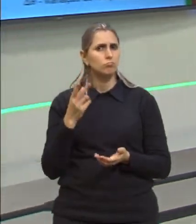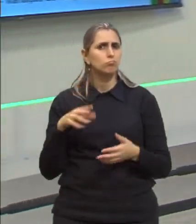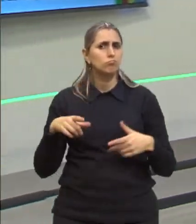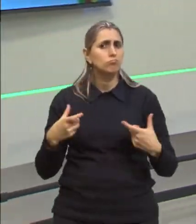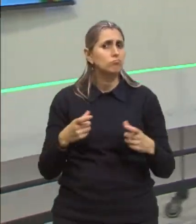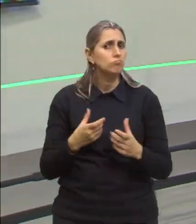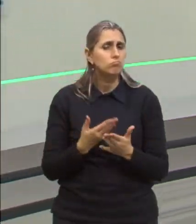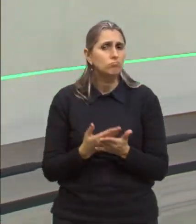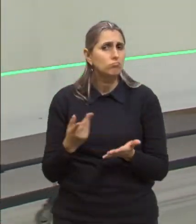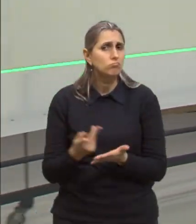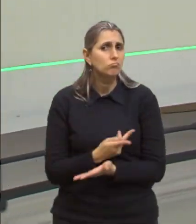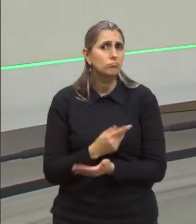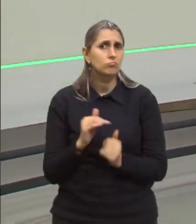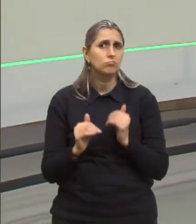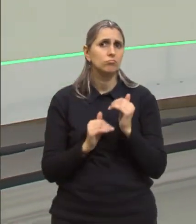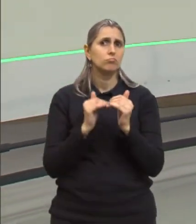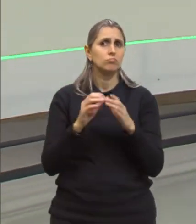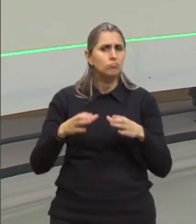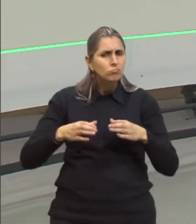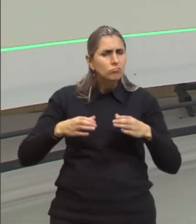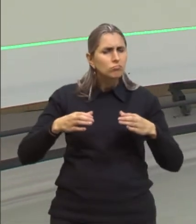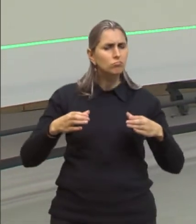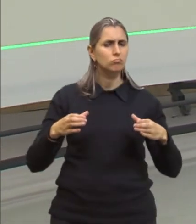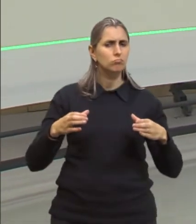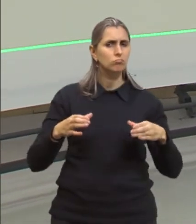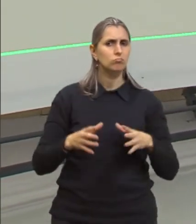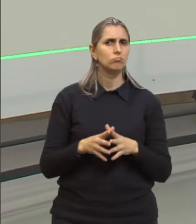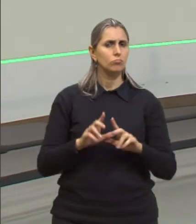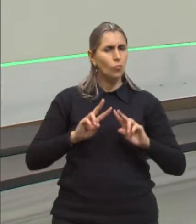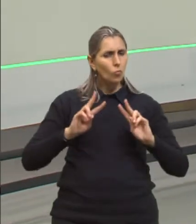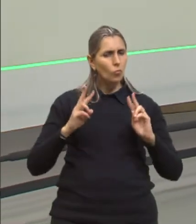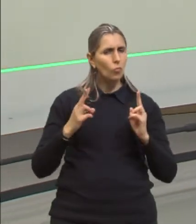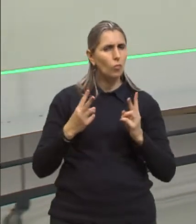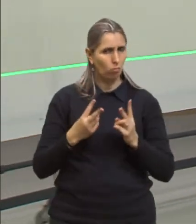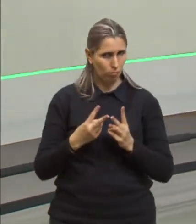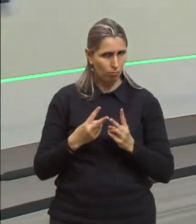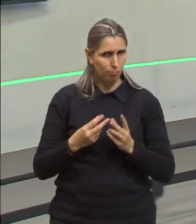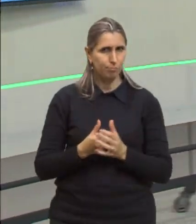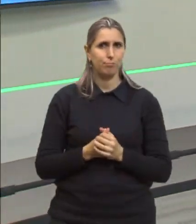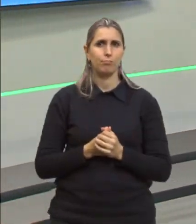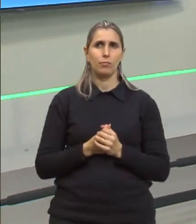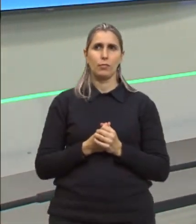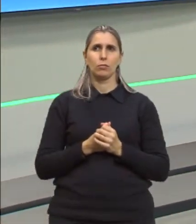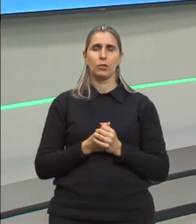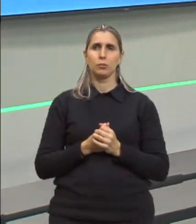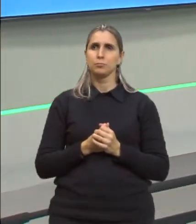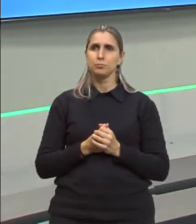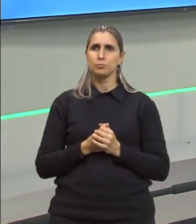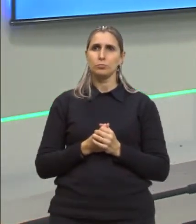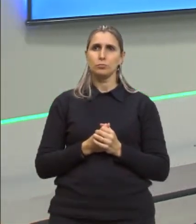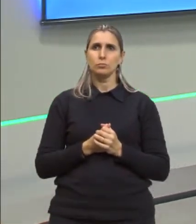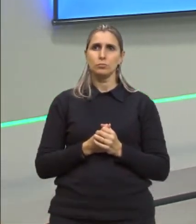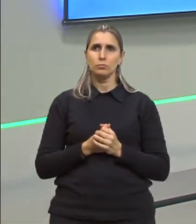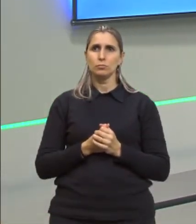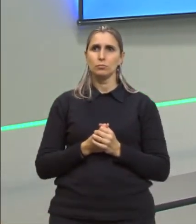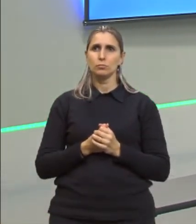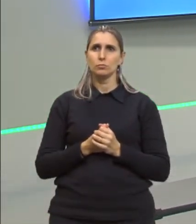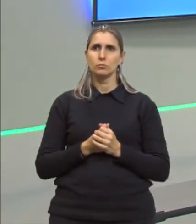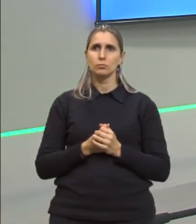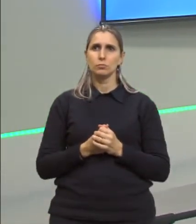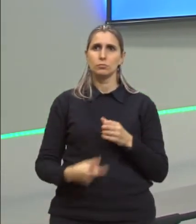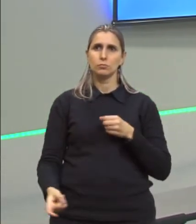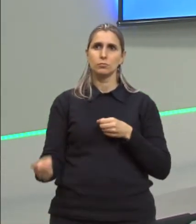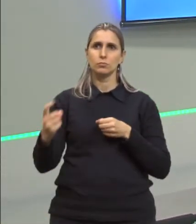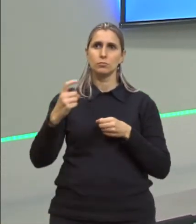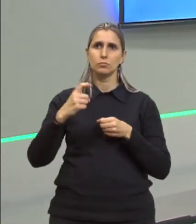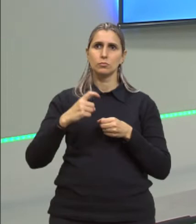acontece o processo de dilatação volumétrica? Pode passar o slide, por favor? Volta ali para